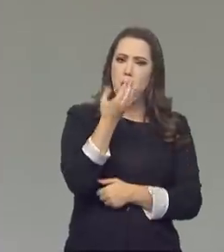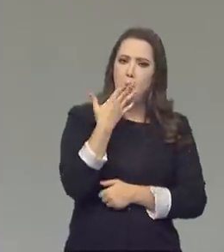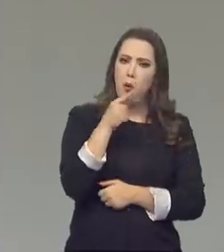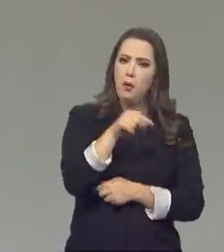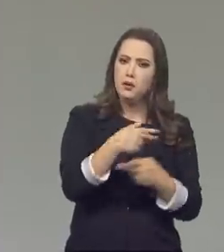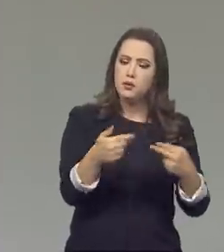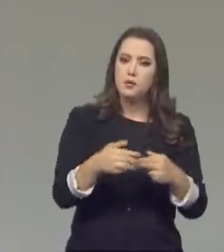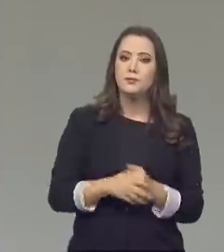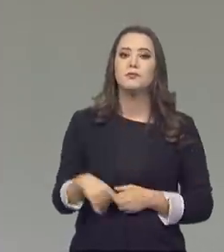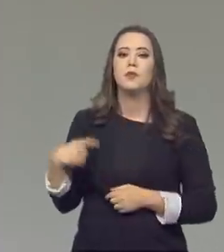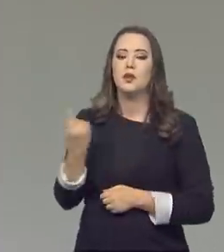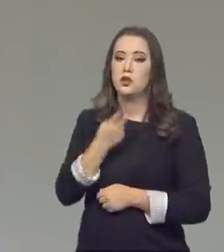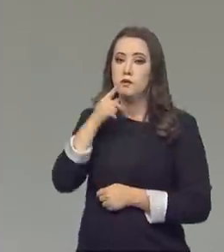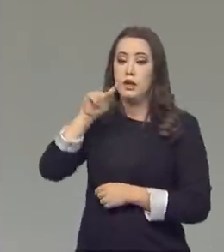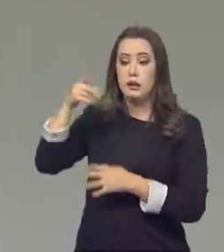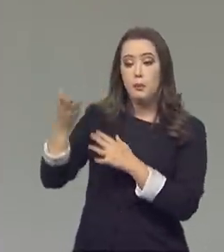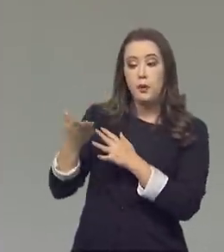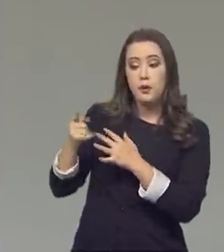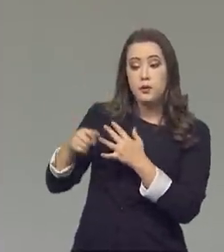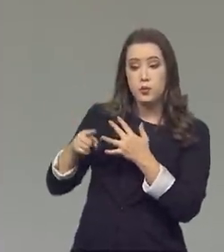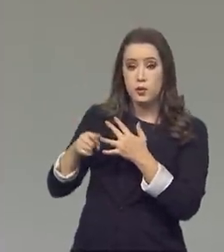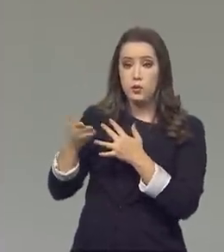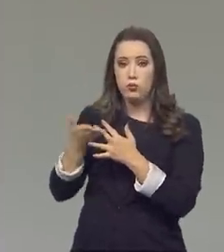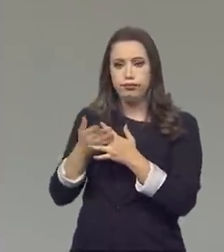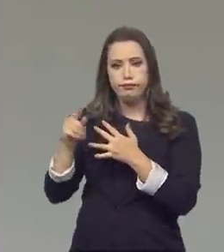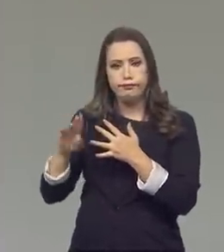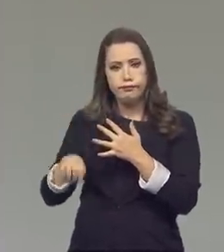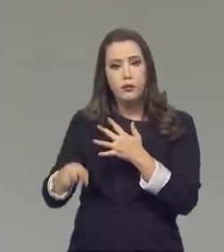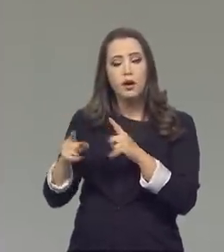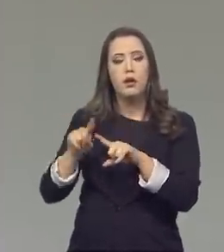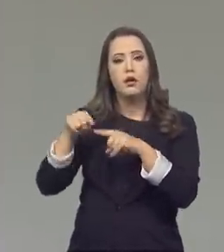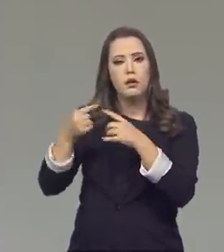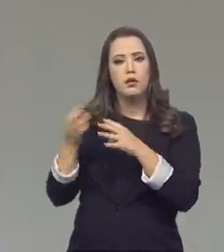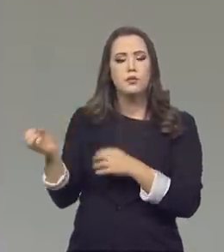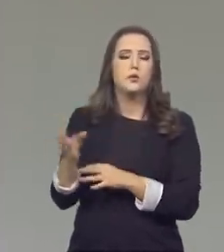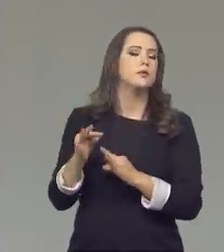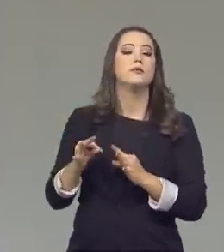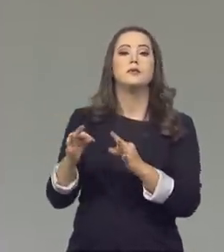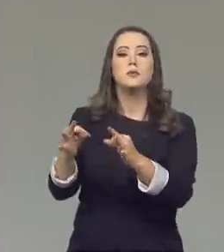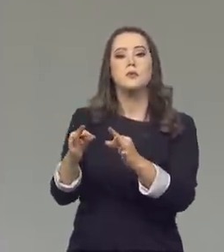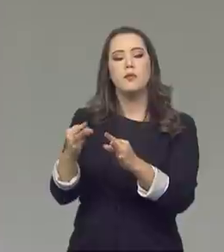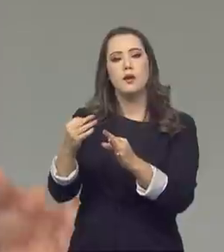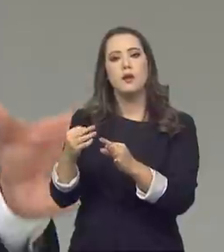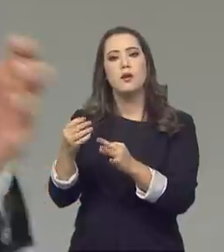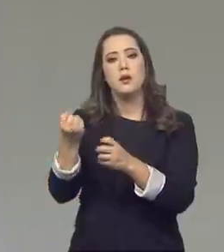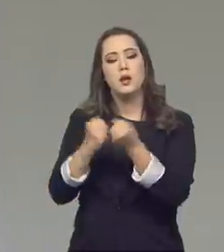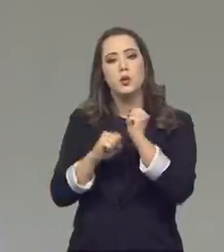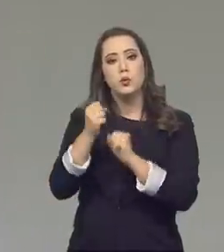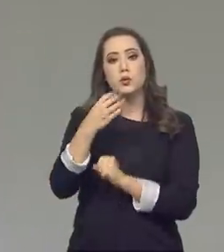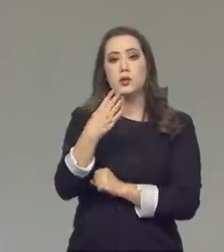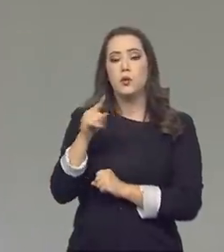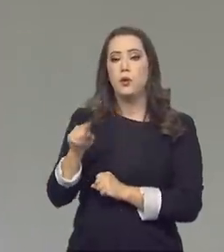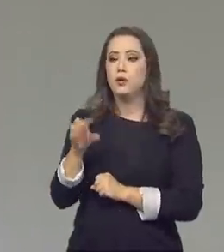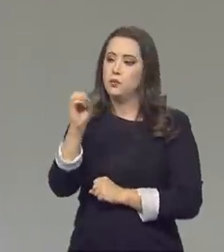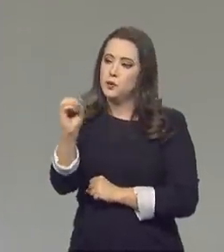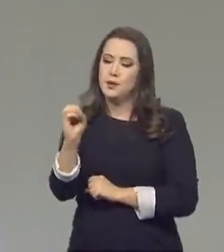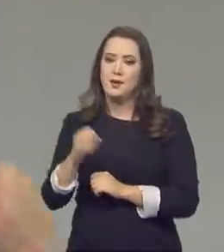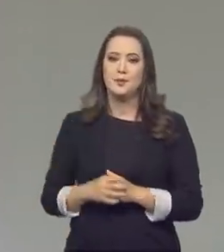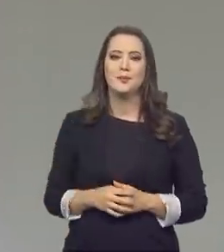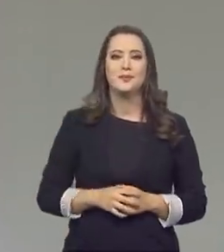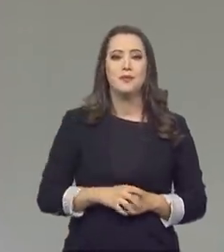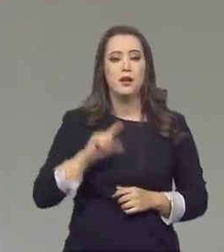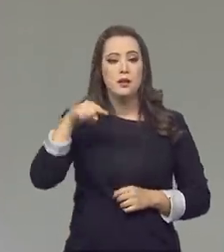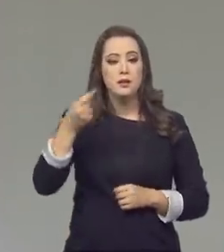presidente. A gente vai falar no segundo bloco um pouquinho sobre essa questão da inovação, tecnologia, indústria 4.0 e o diálogo com a Inmetro.